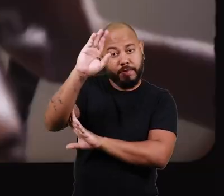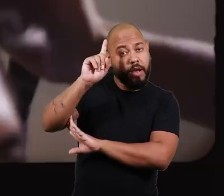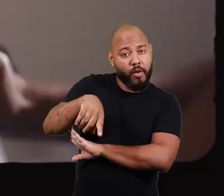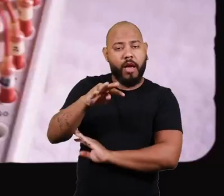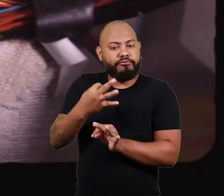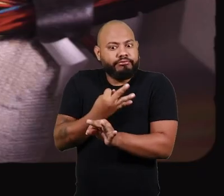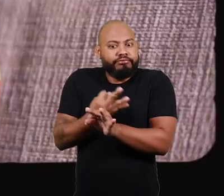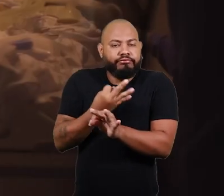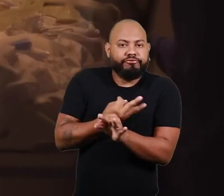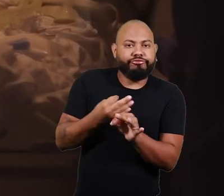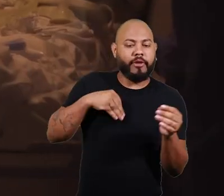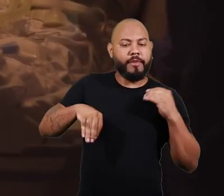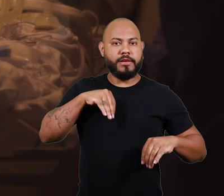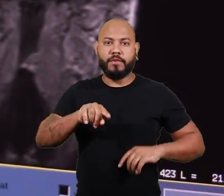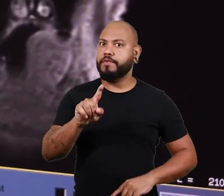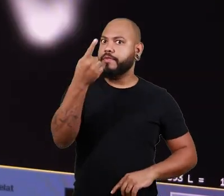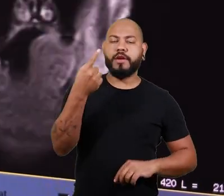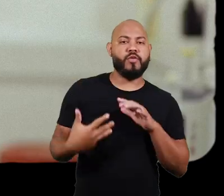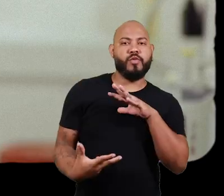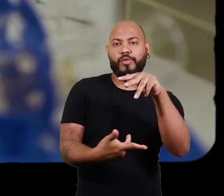resistente a tratamento. Foi o primeiro no mundo.